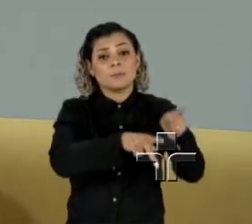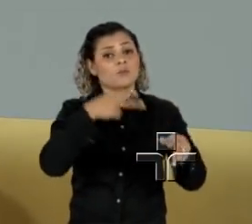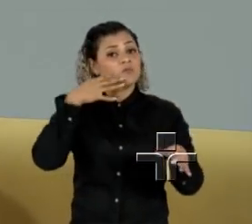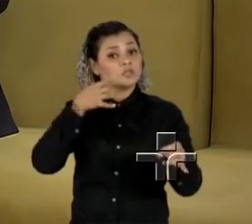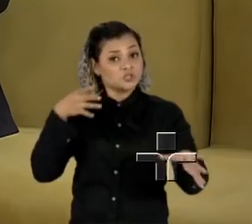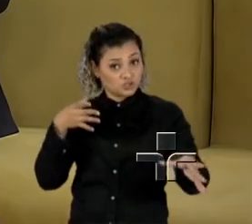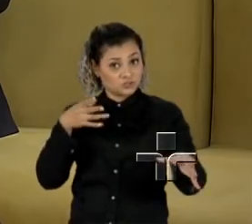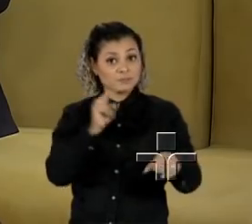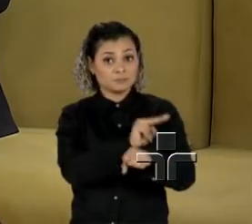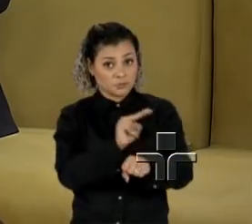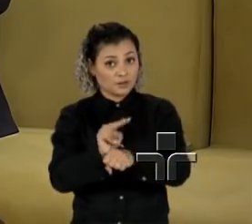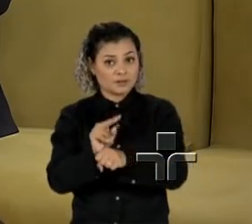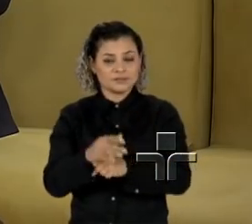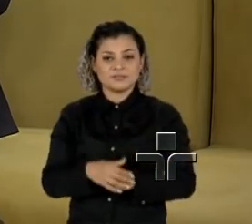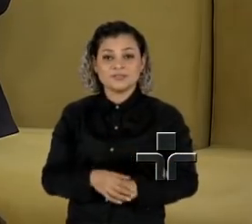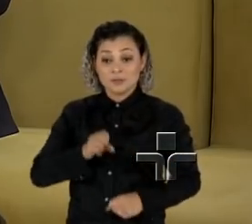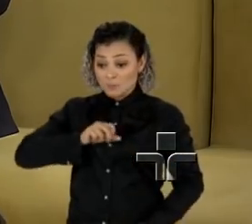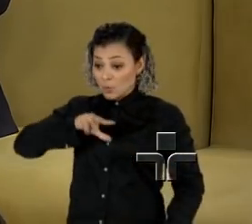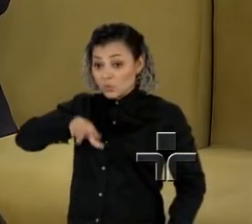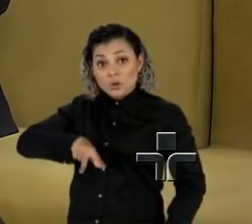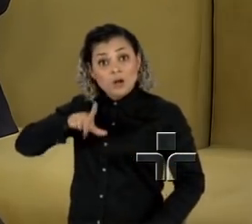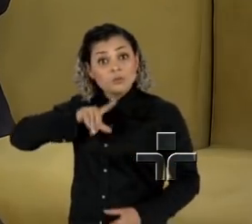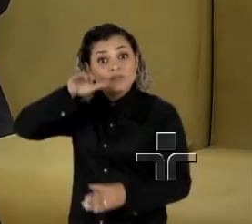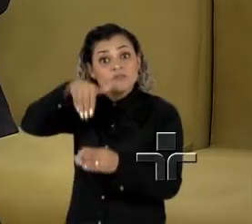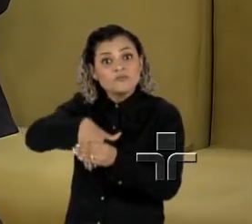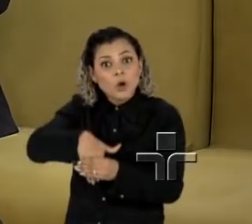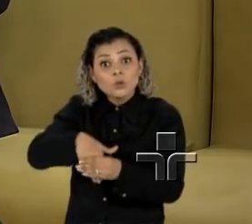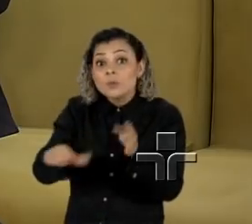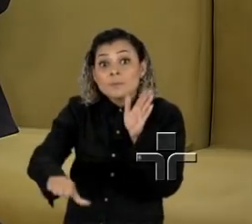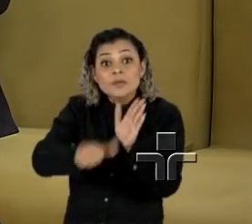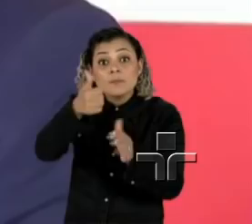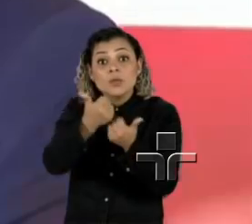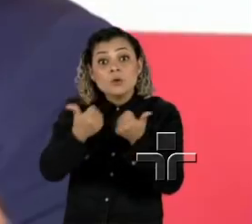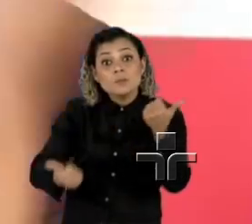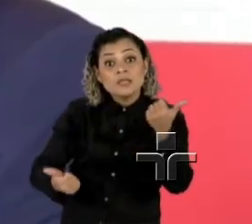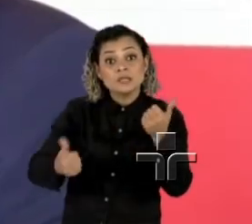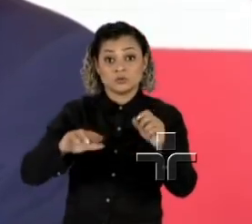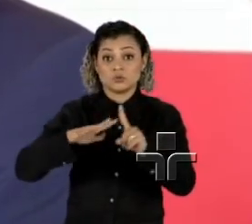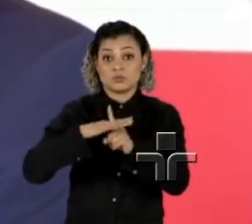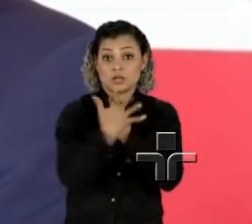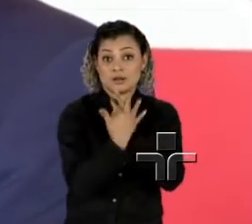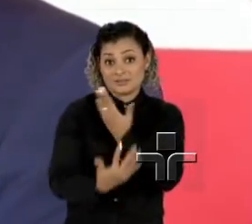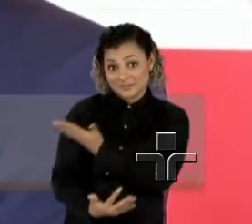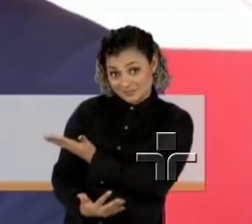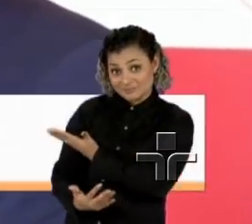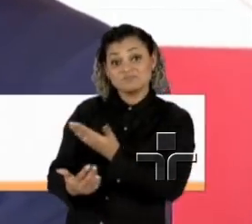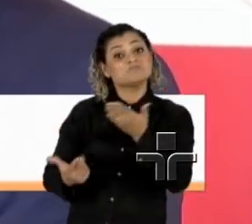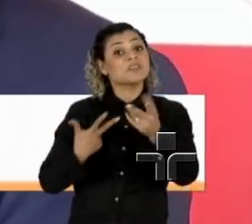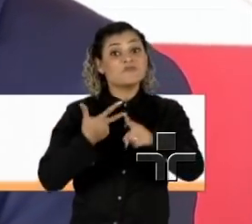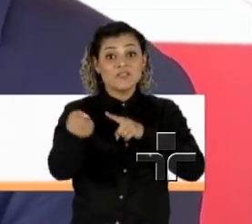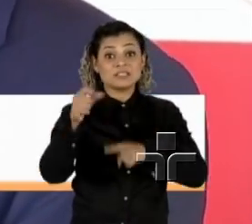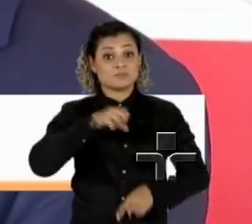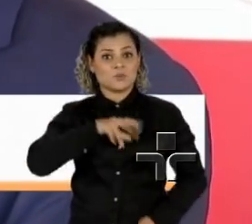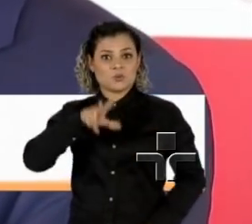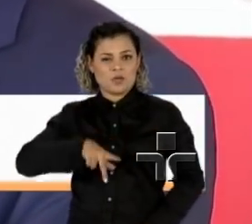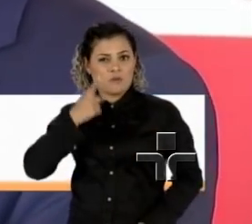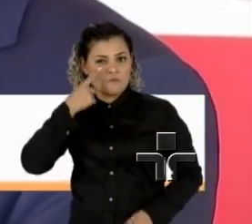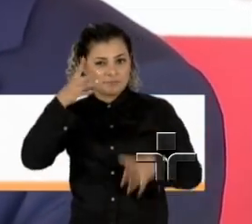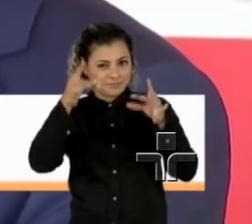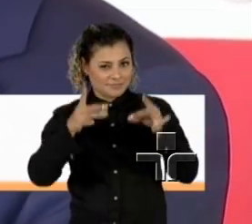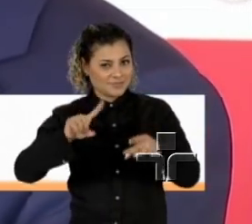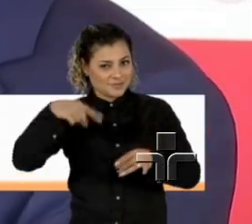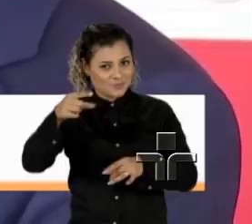indígenas. E os portugueses reelegem o primeiro-ministro. O Partido Socialista vence eleições em Portugal. A gente volta já.